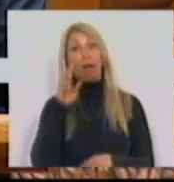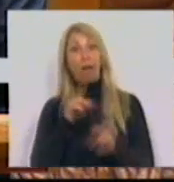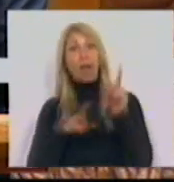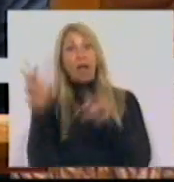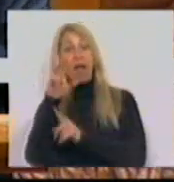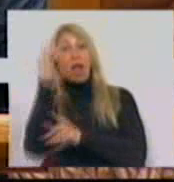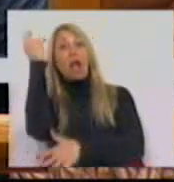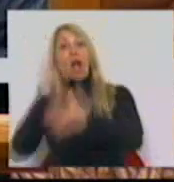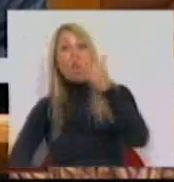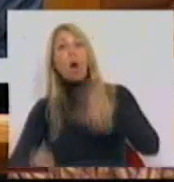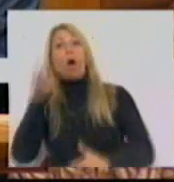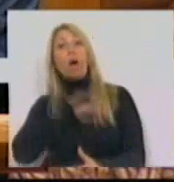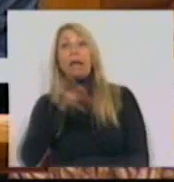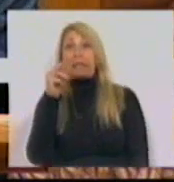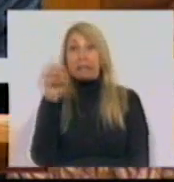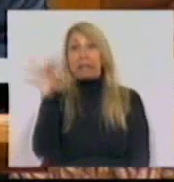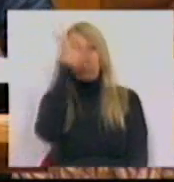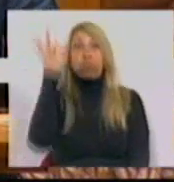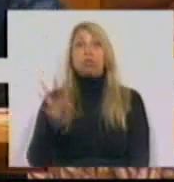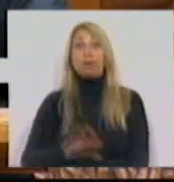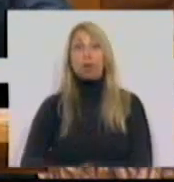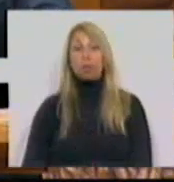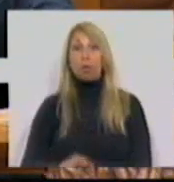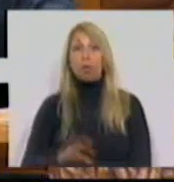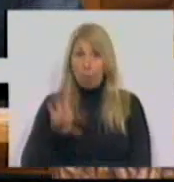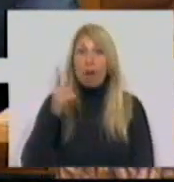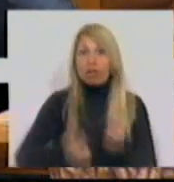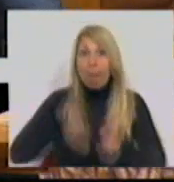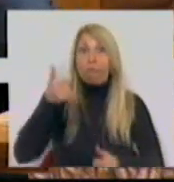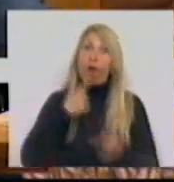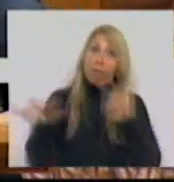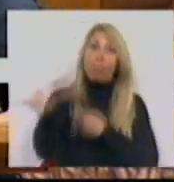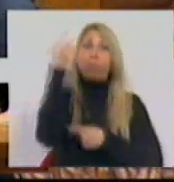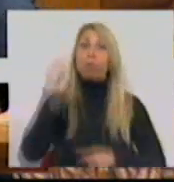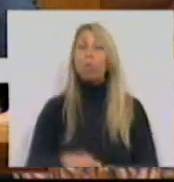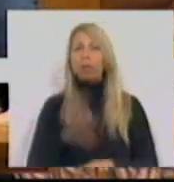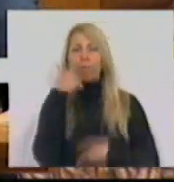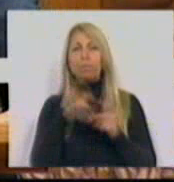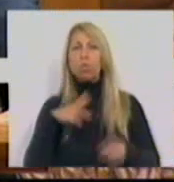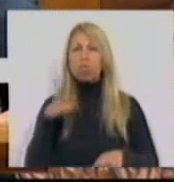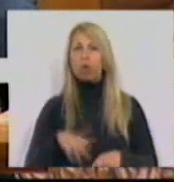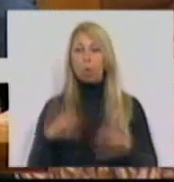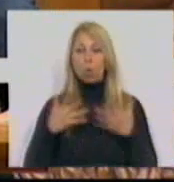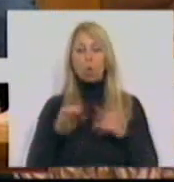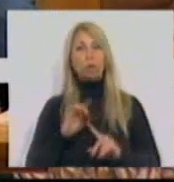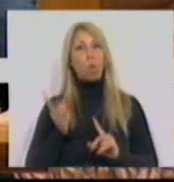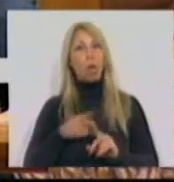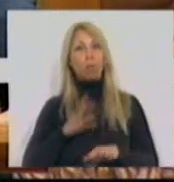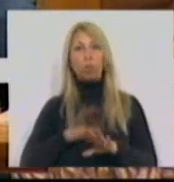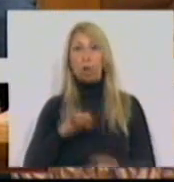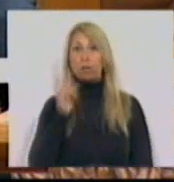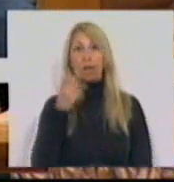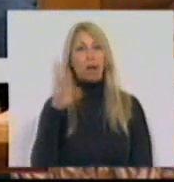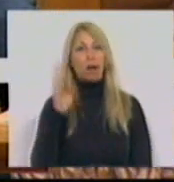rendimento em mais de 30% se o país está melhor. Os portugueses que já fizeram as contas este ano, ao nível do IRS,